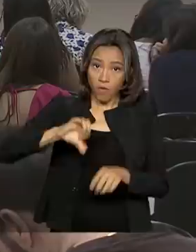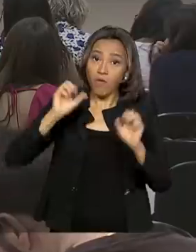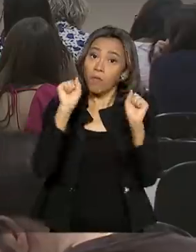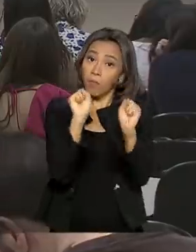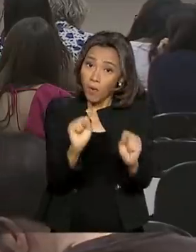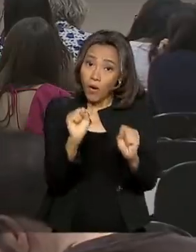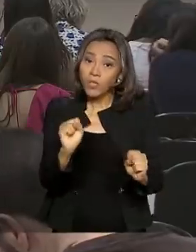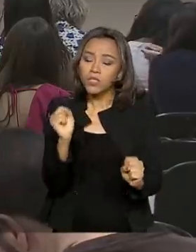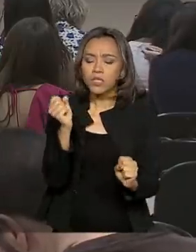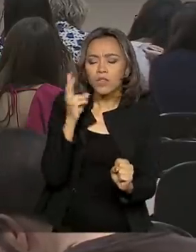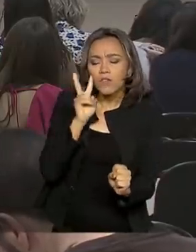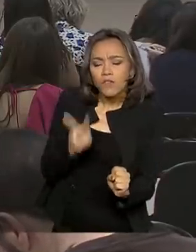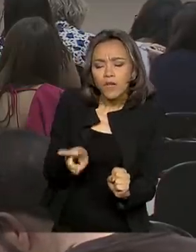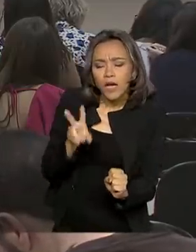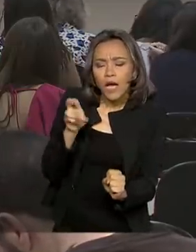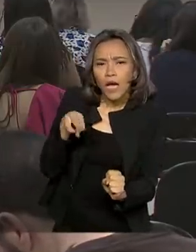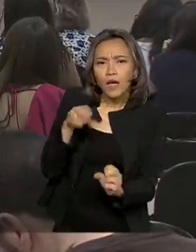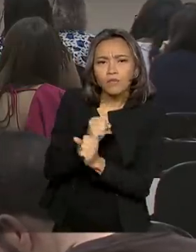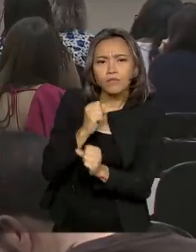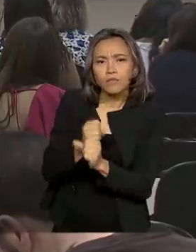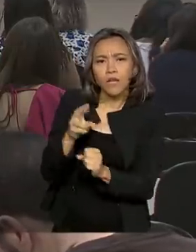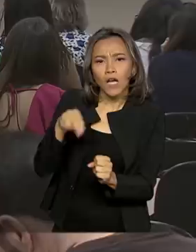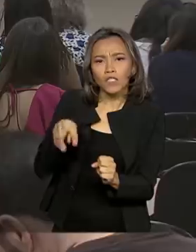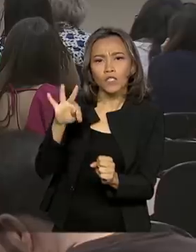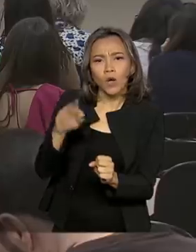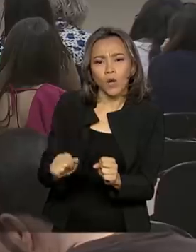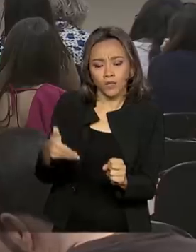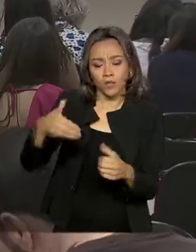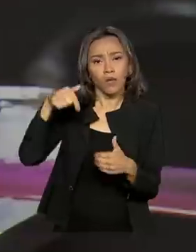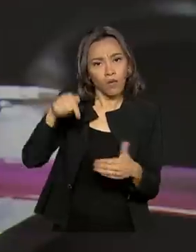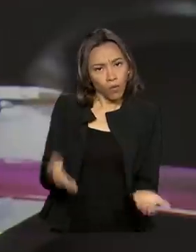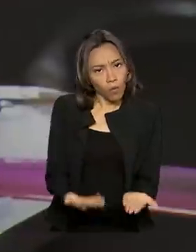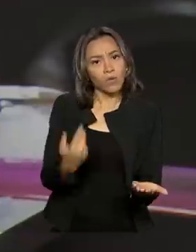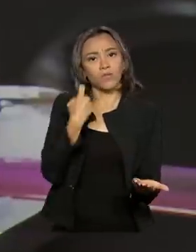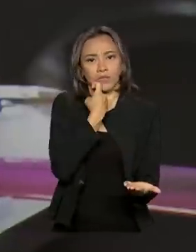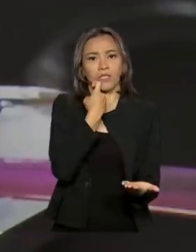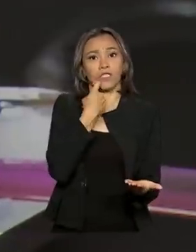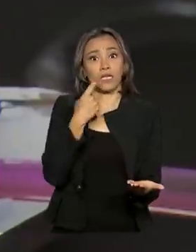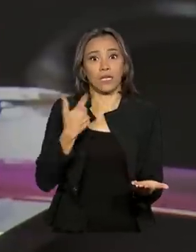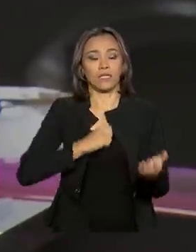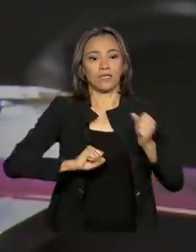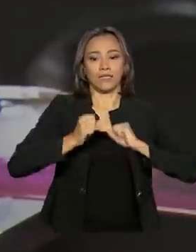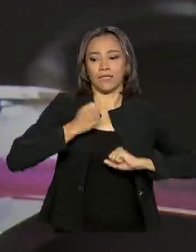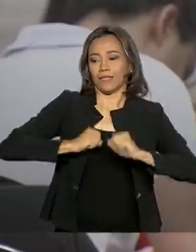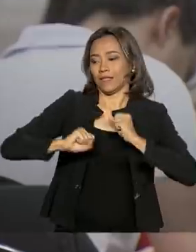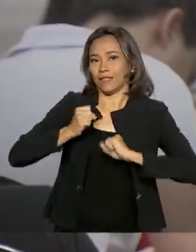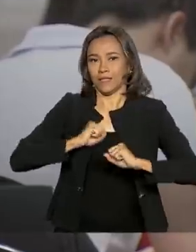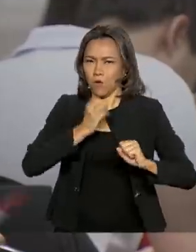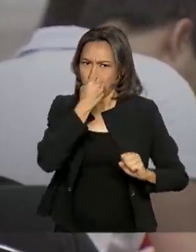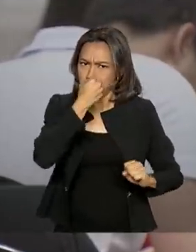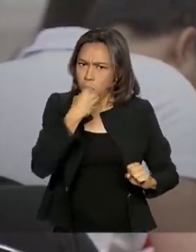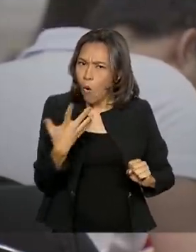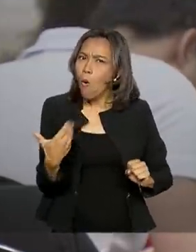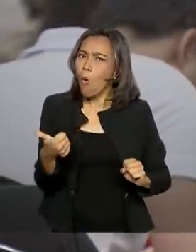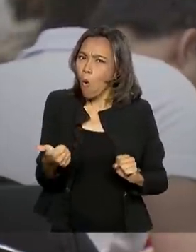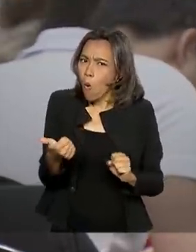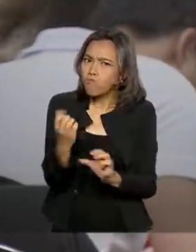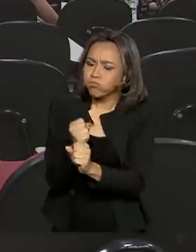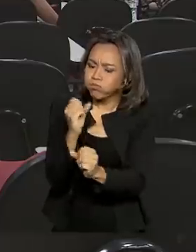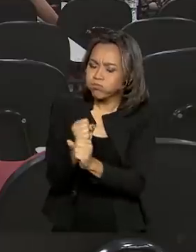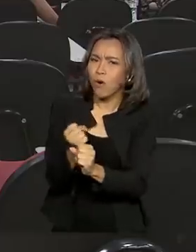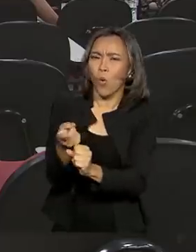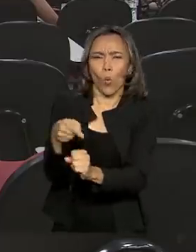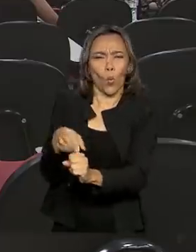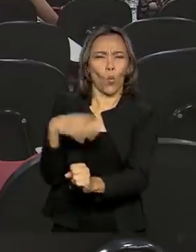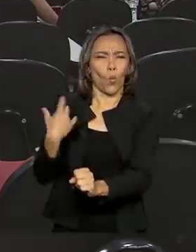as notas a partir desta sexta-feira. A expectativa é grande, já que um bom desempenho será a porta de entrada